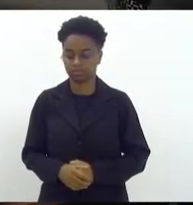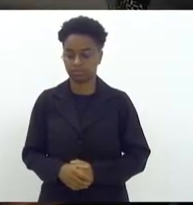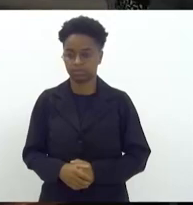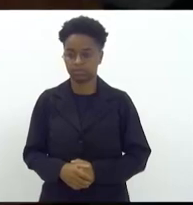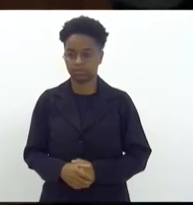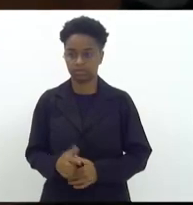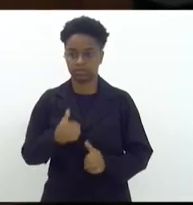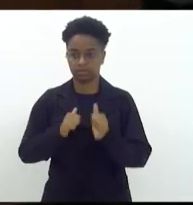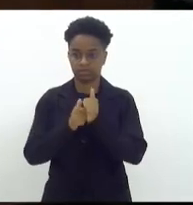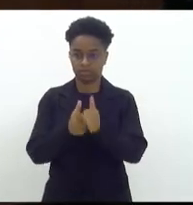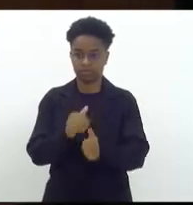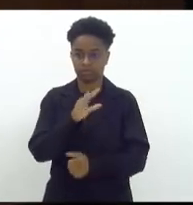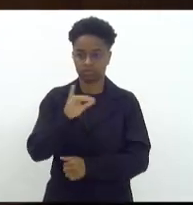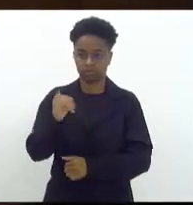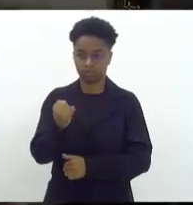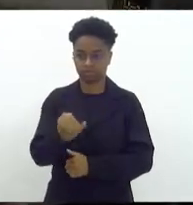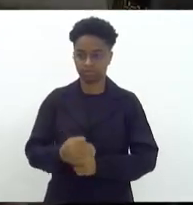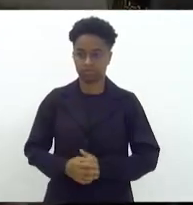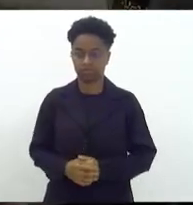Acompanhe a CCJ, te ajudo.